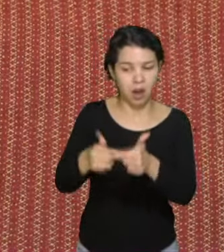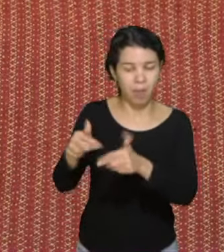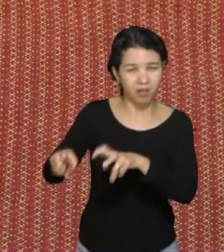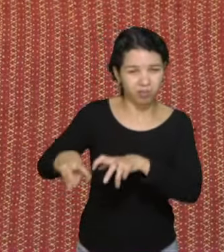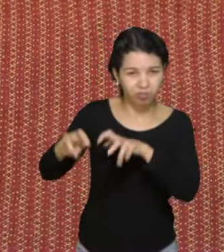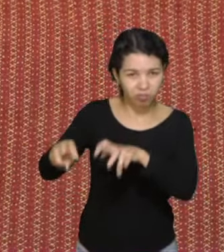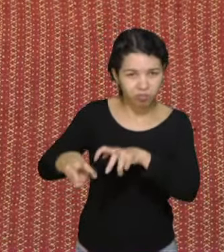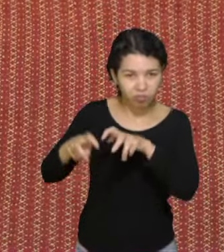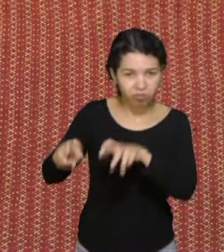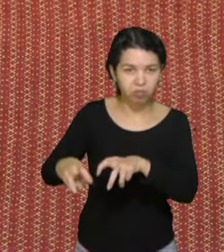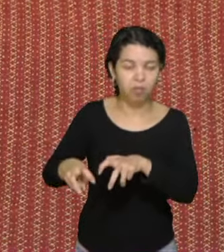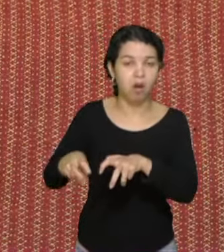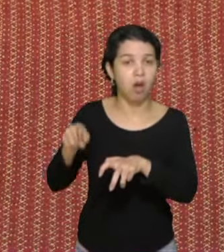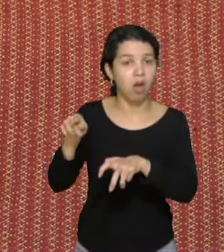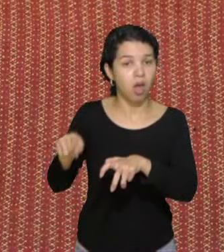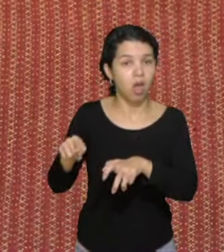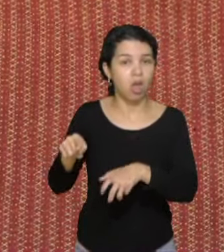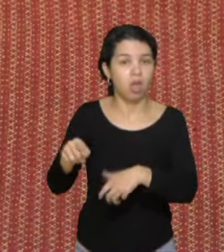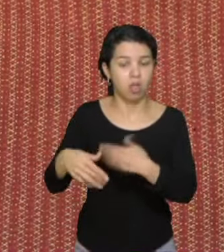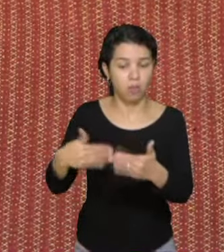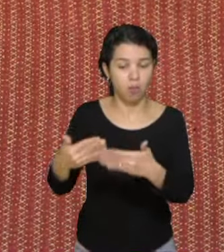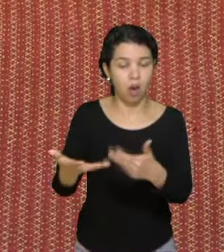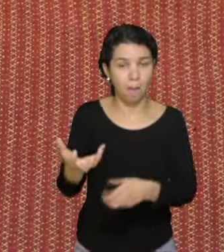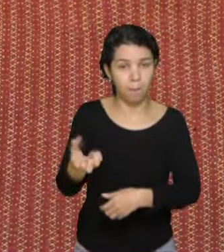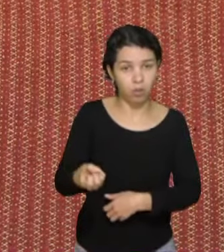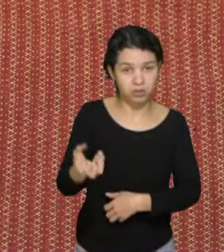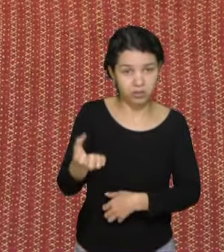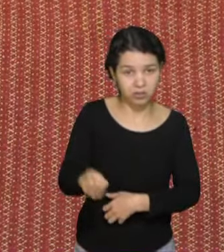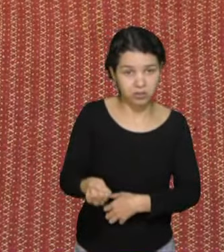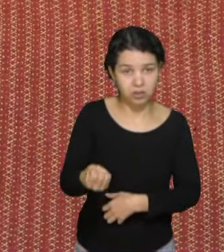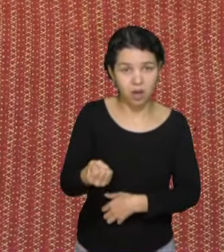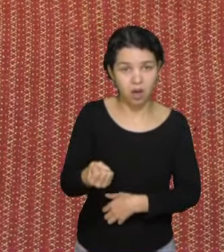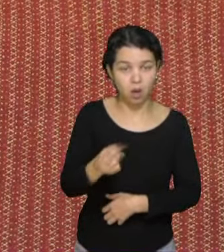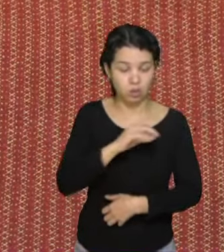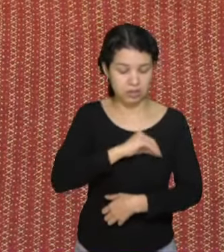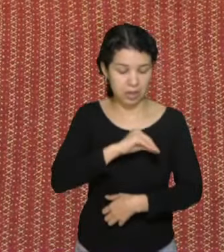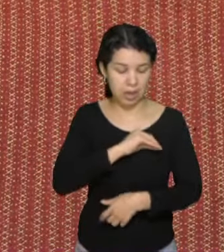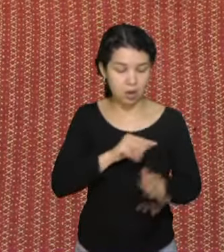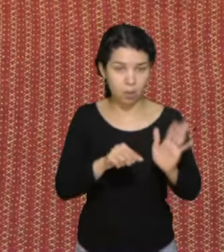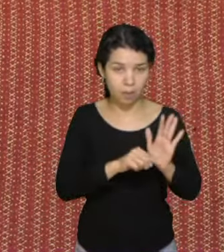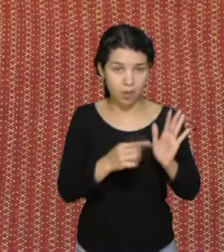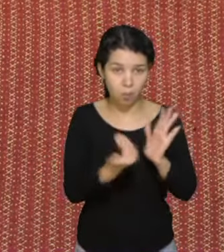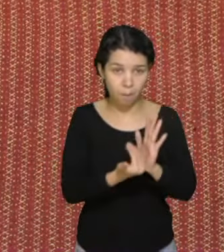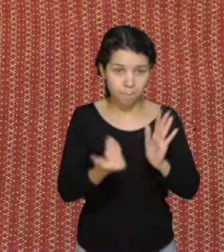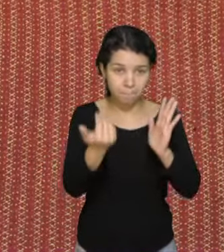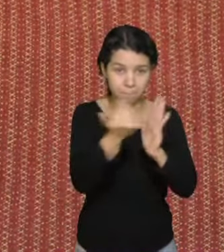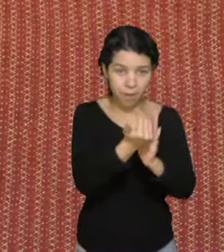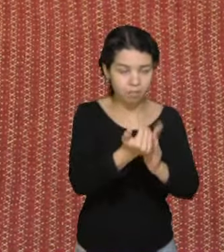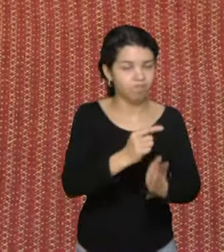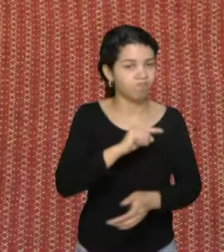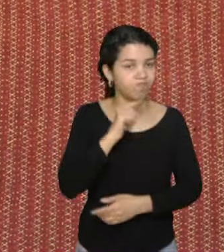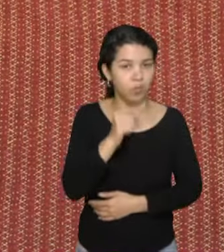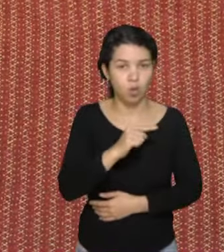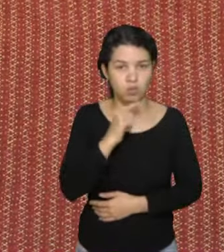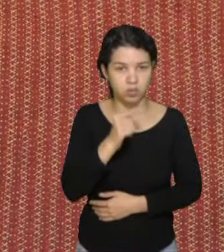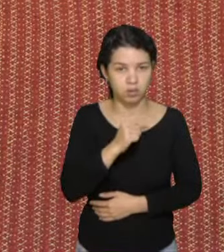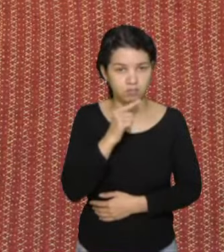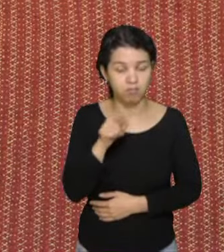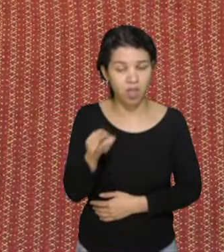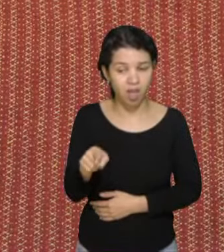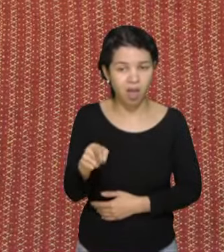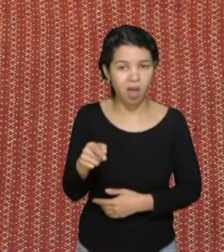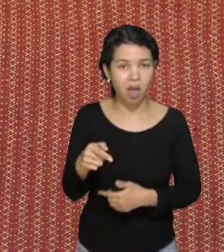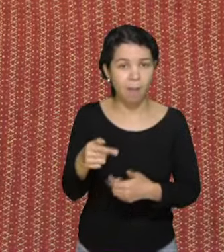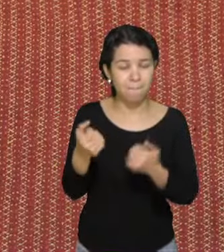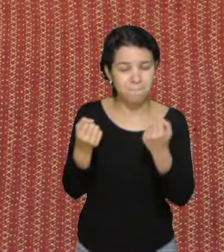oportunidade de se aposentar com mais do que um salário mínimo. E, principalmente, esse que muito carrega peso, que